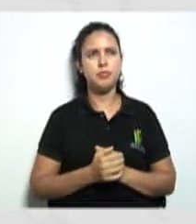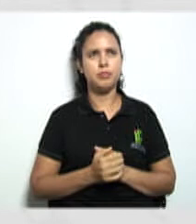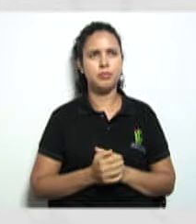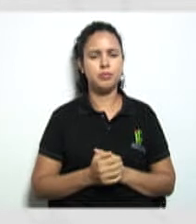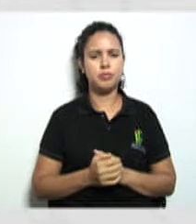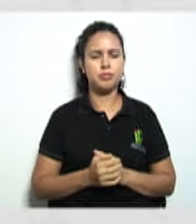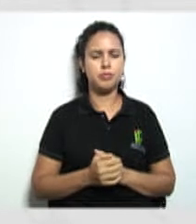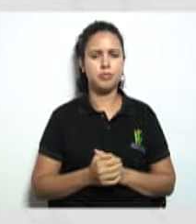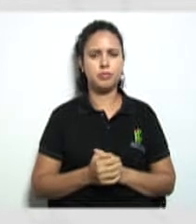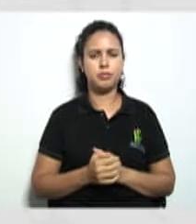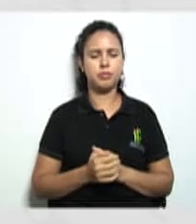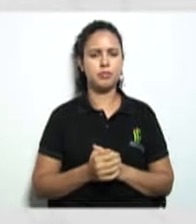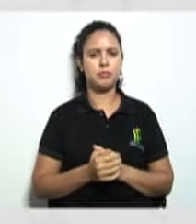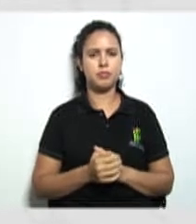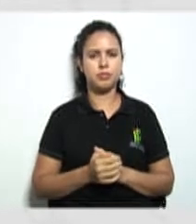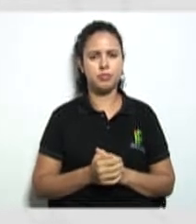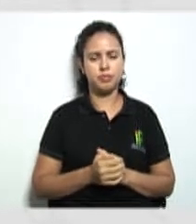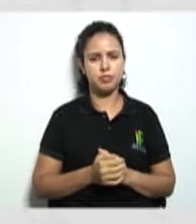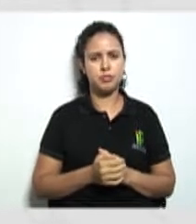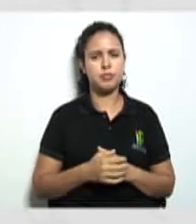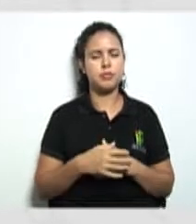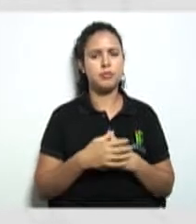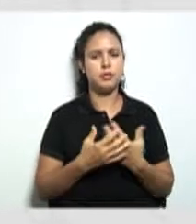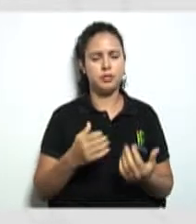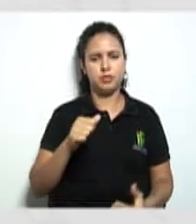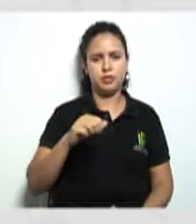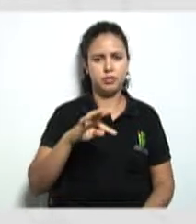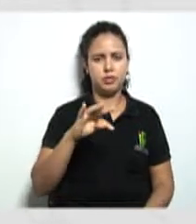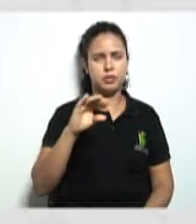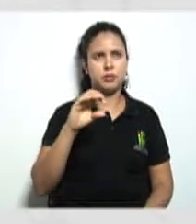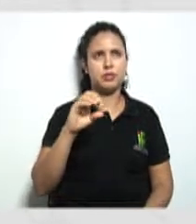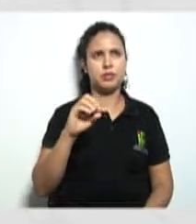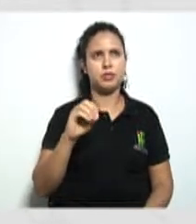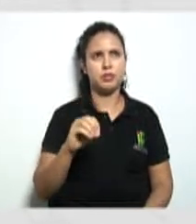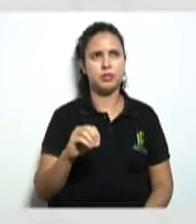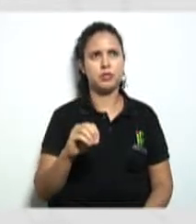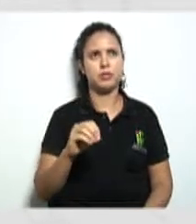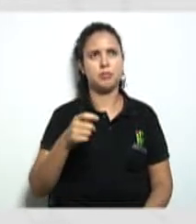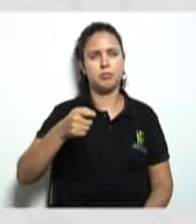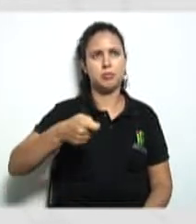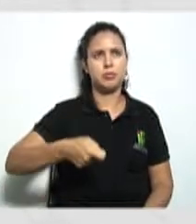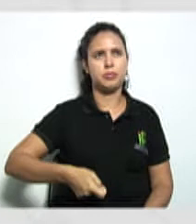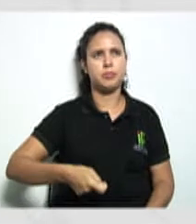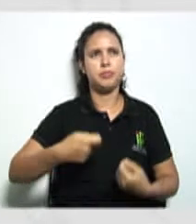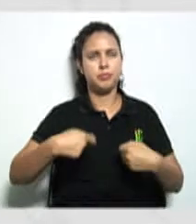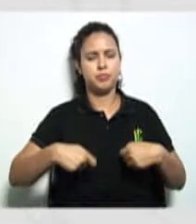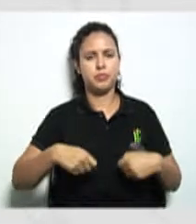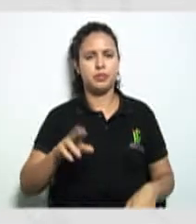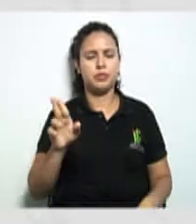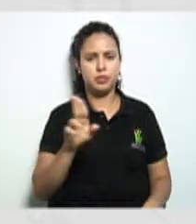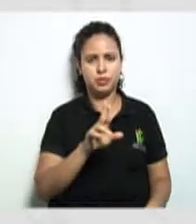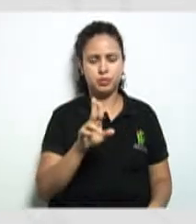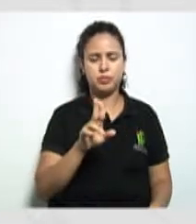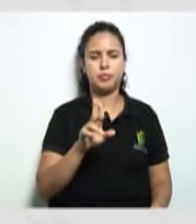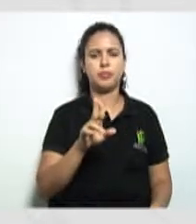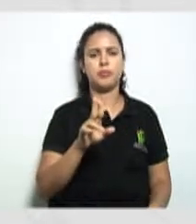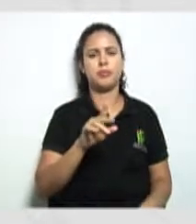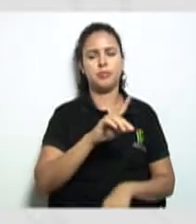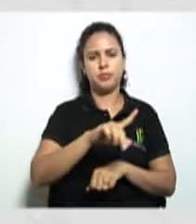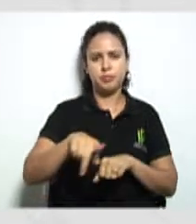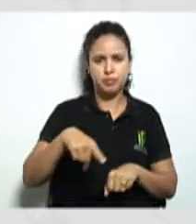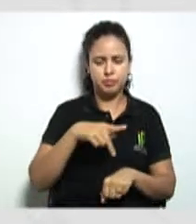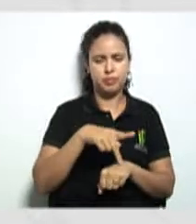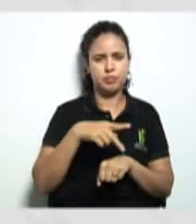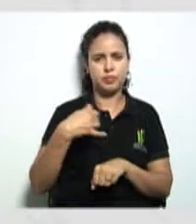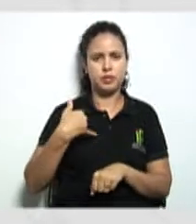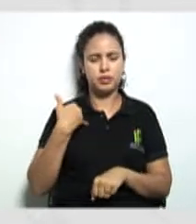olha só o ato constitutivo sobre pena de nulidade deverá declarar o nome nacionalidade